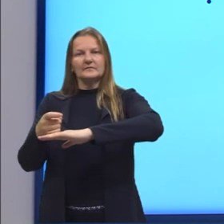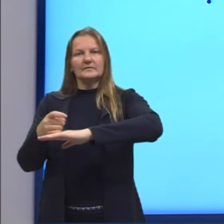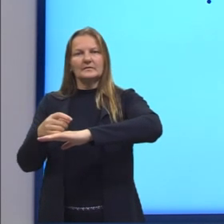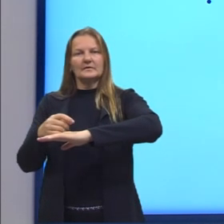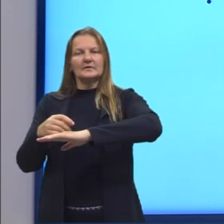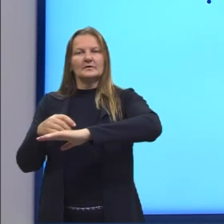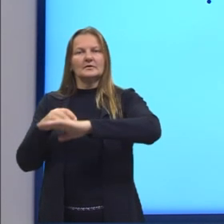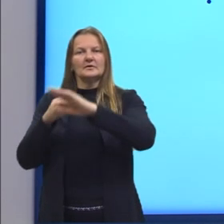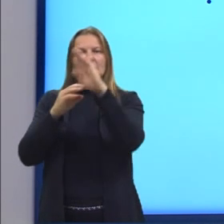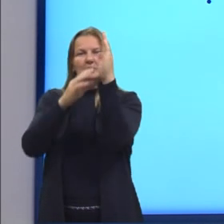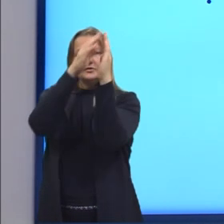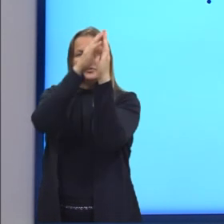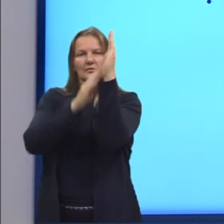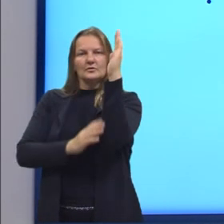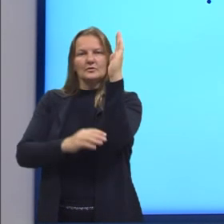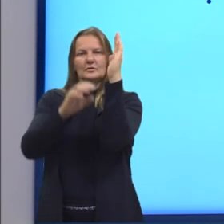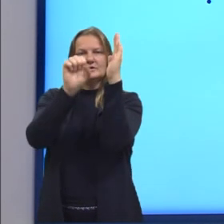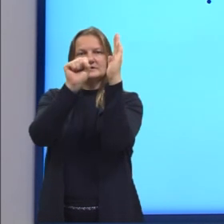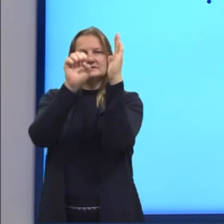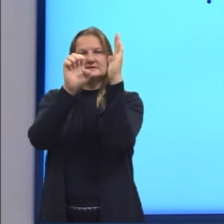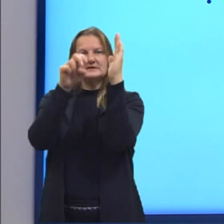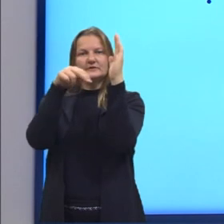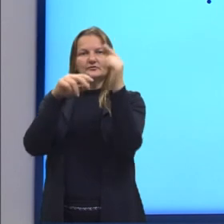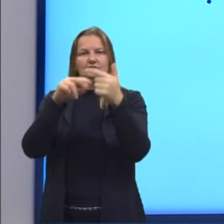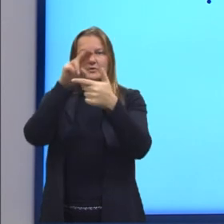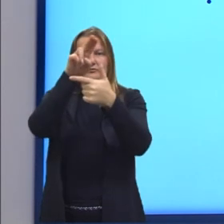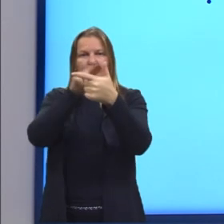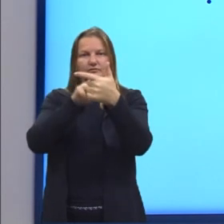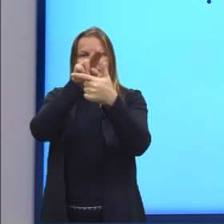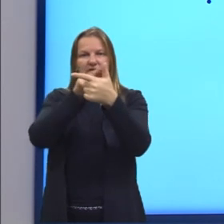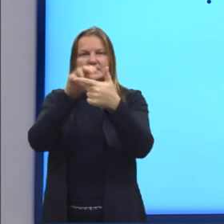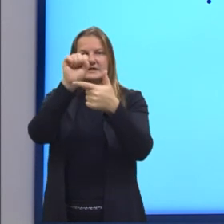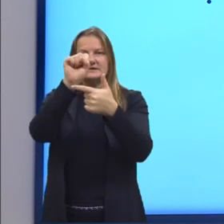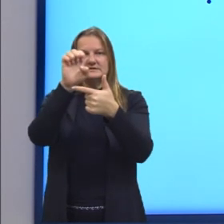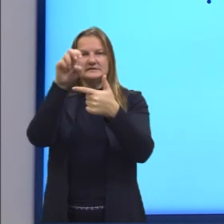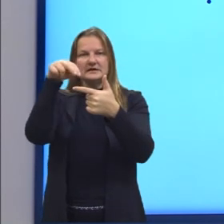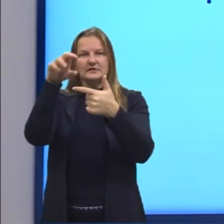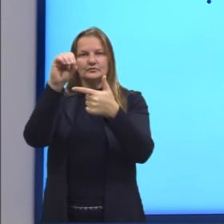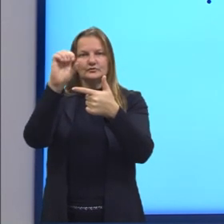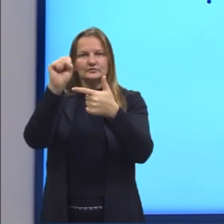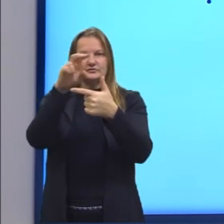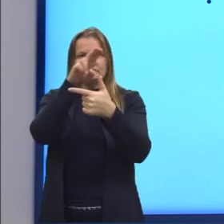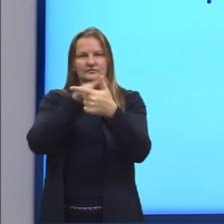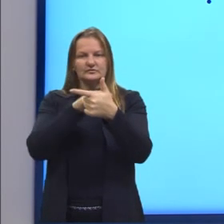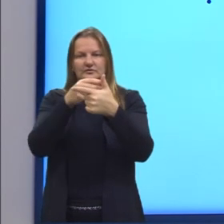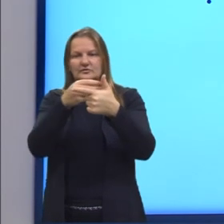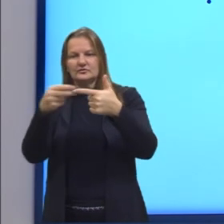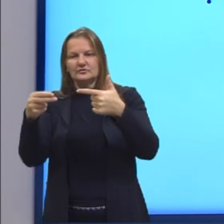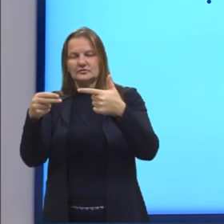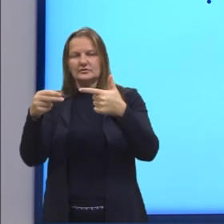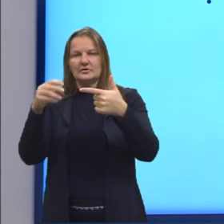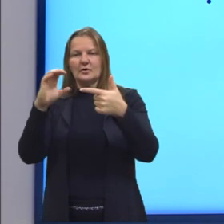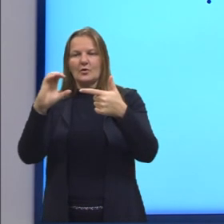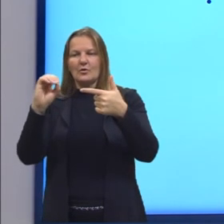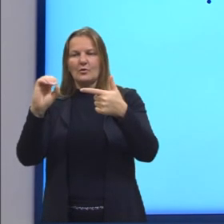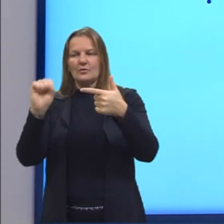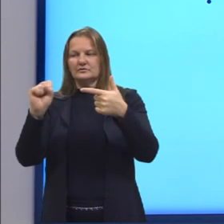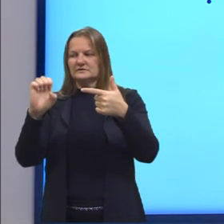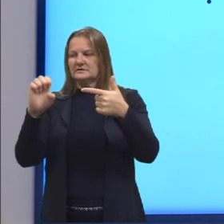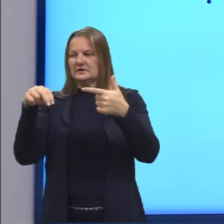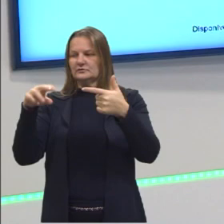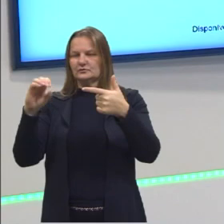vertical é o eixo dos senos. Ele pode ser chamado também de ciclo trigonométrico. Então,